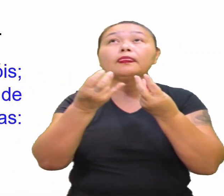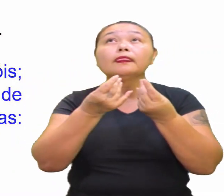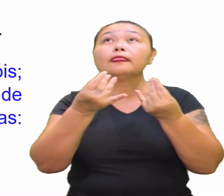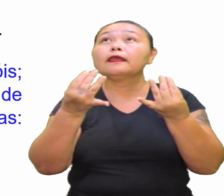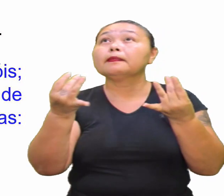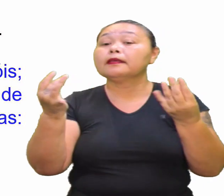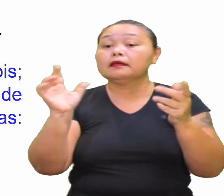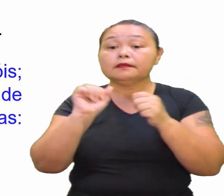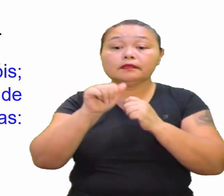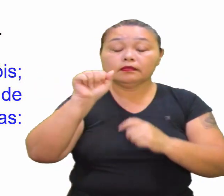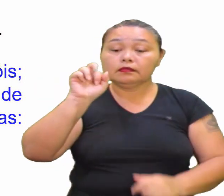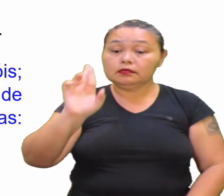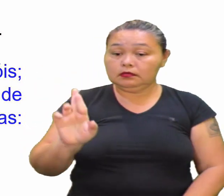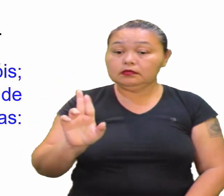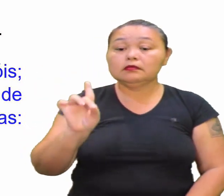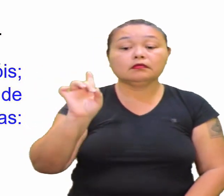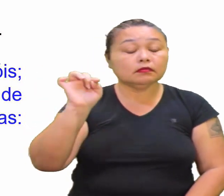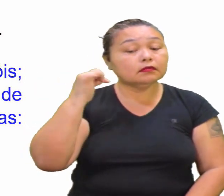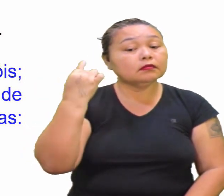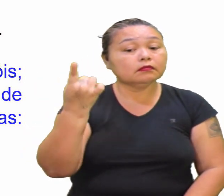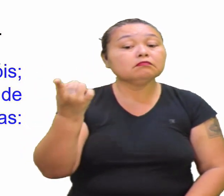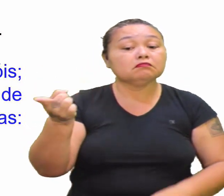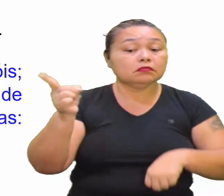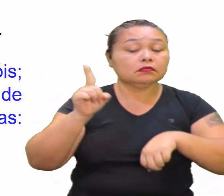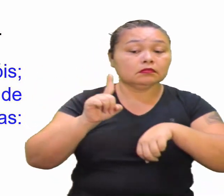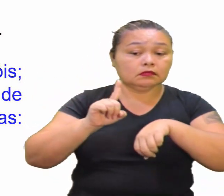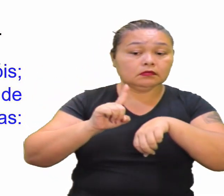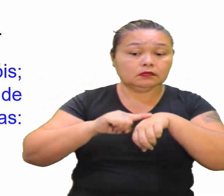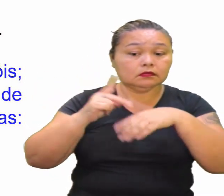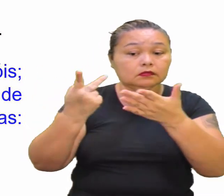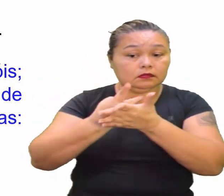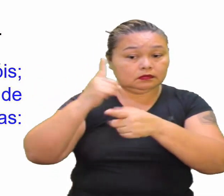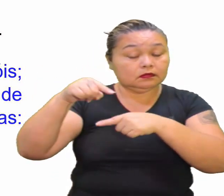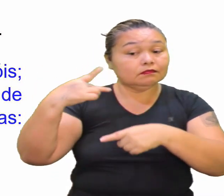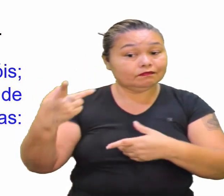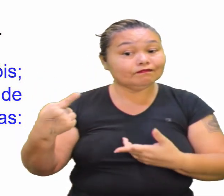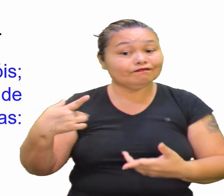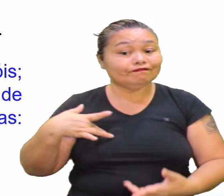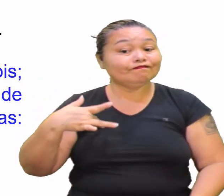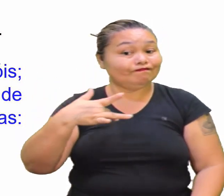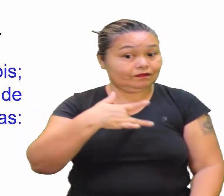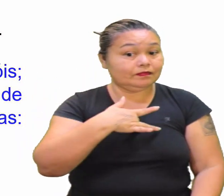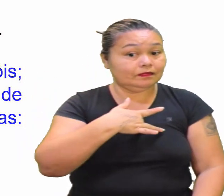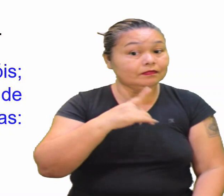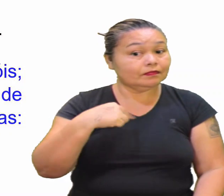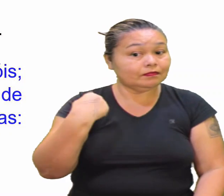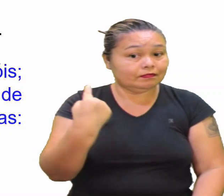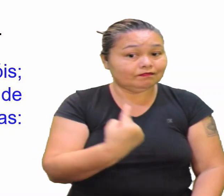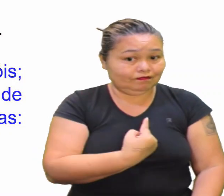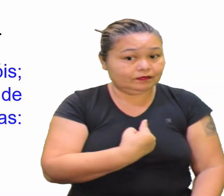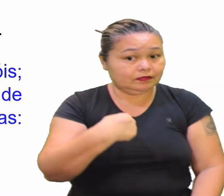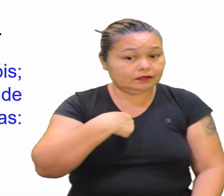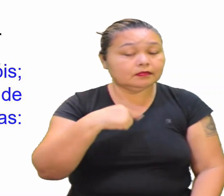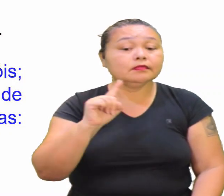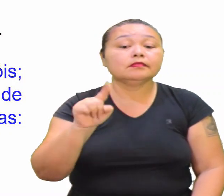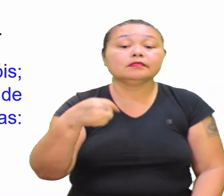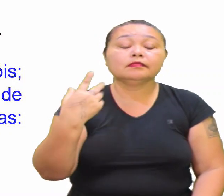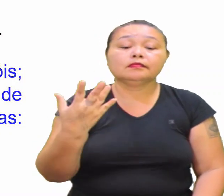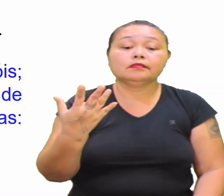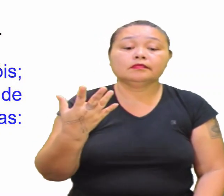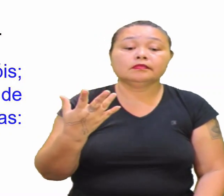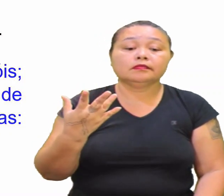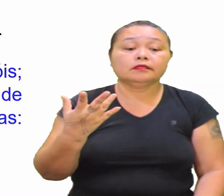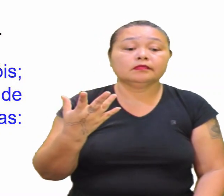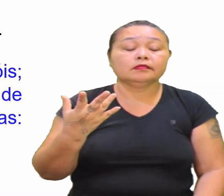alta Pode trazer Essas consequências Também Para a nossa saúde E aí Quando a professora Falou da questão